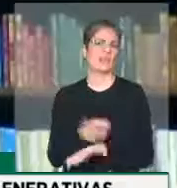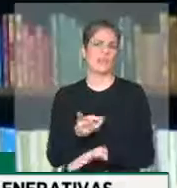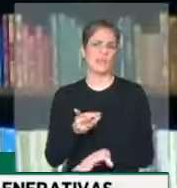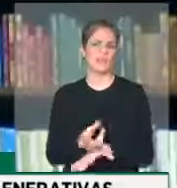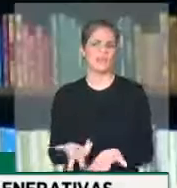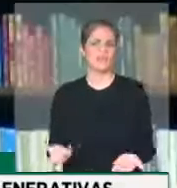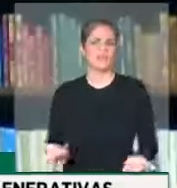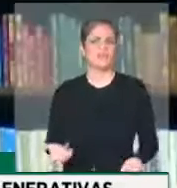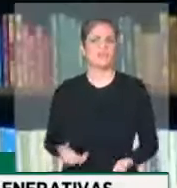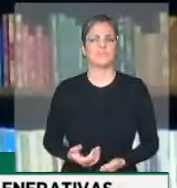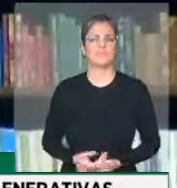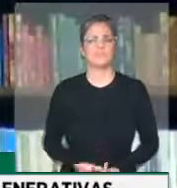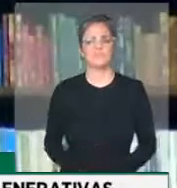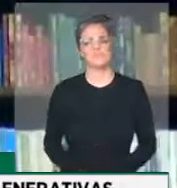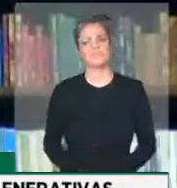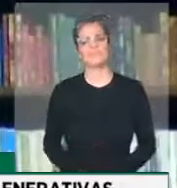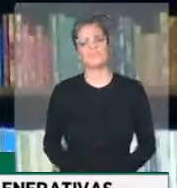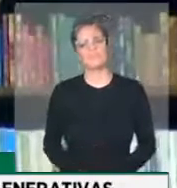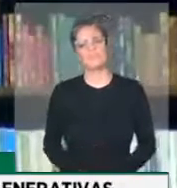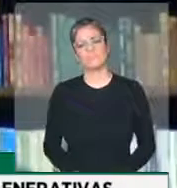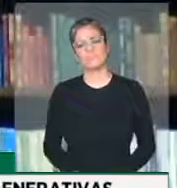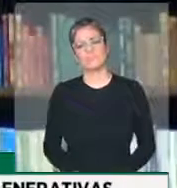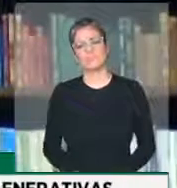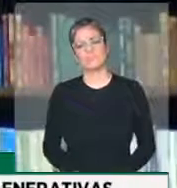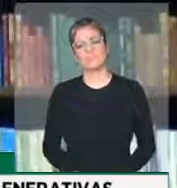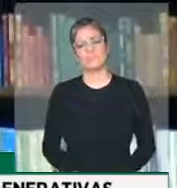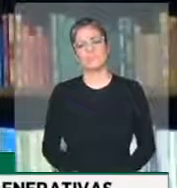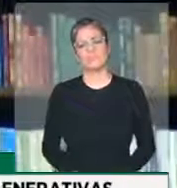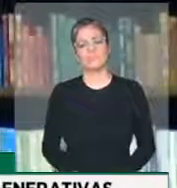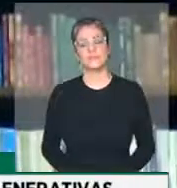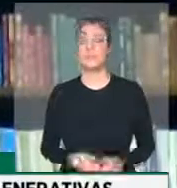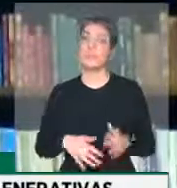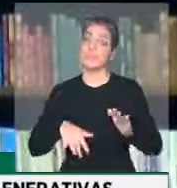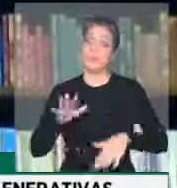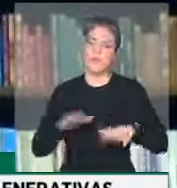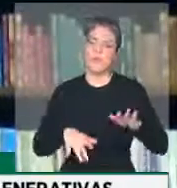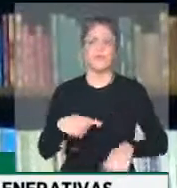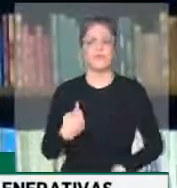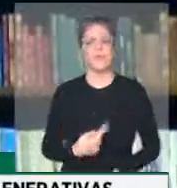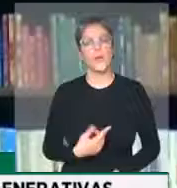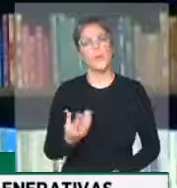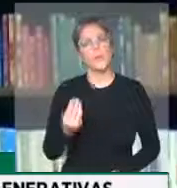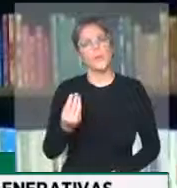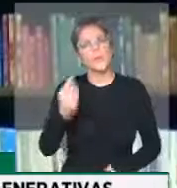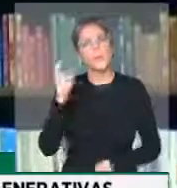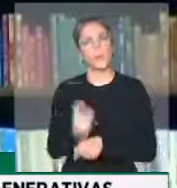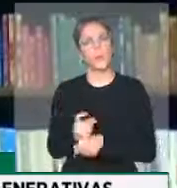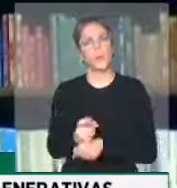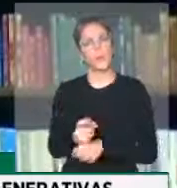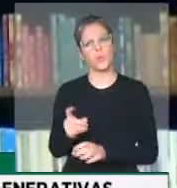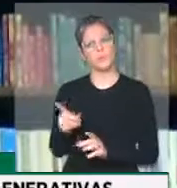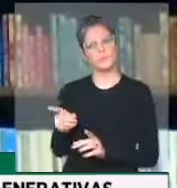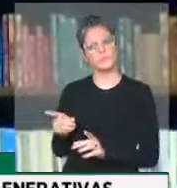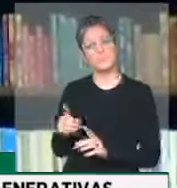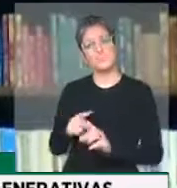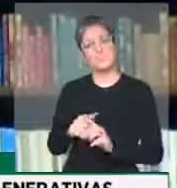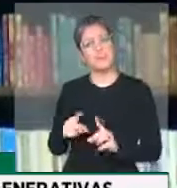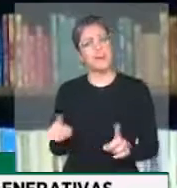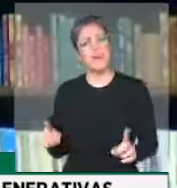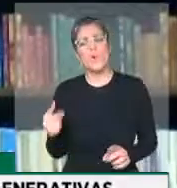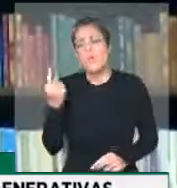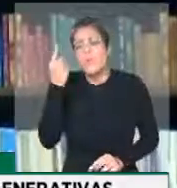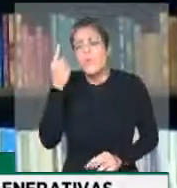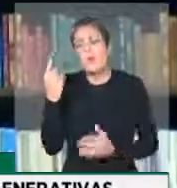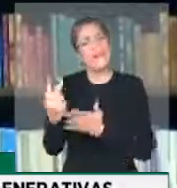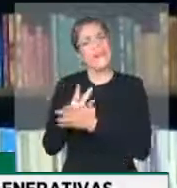Talvez estejamos aqui sendo impiedosos demais, mas se fosse um, o equívoco.